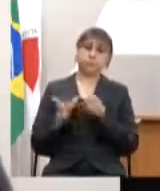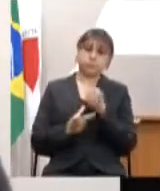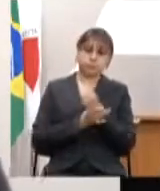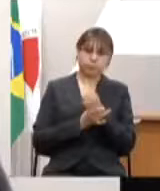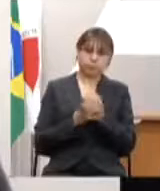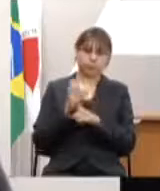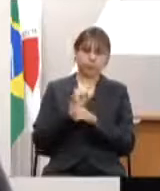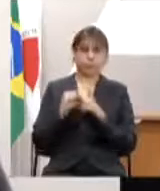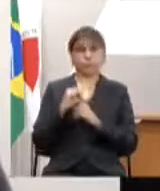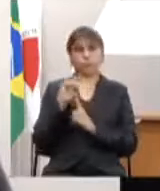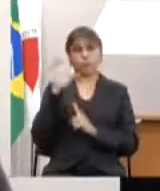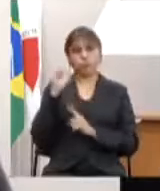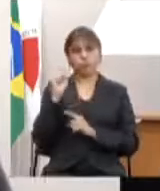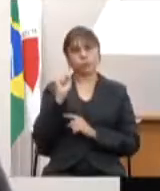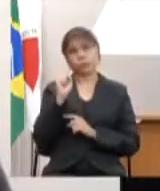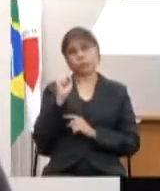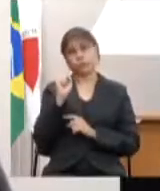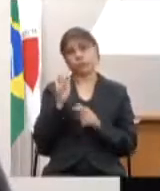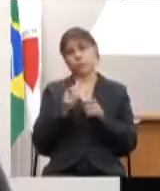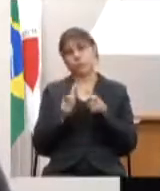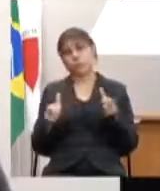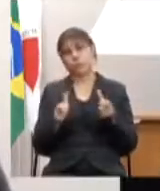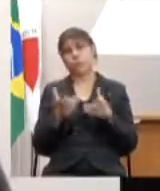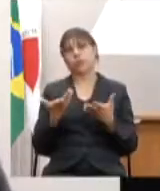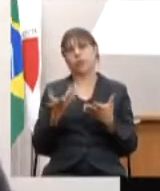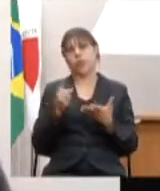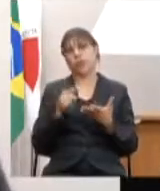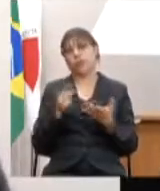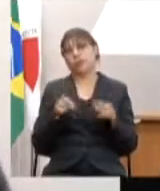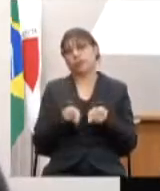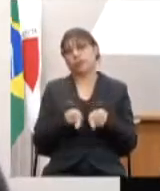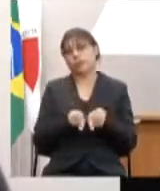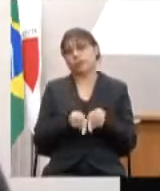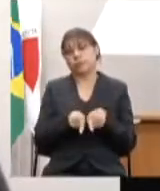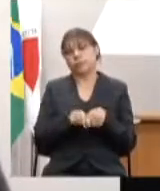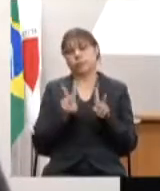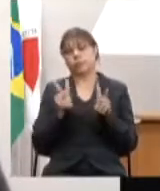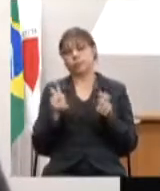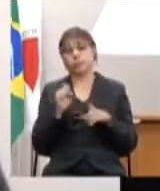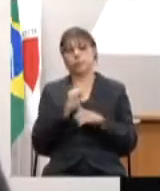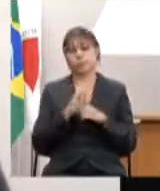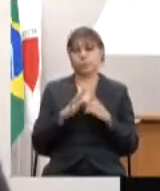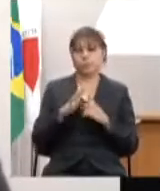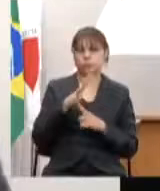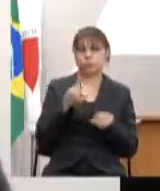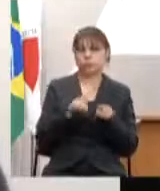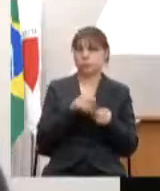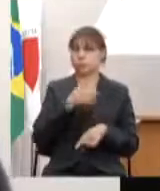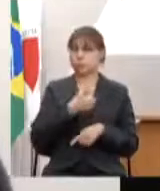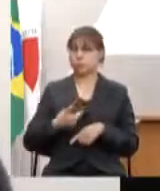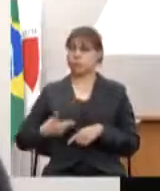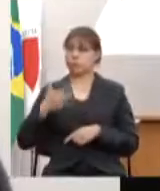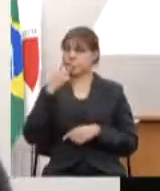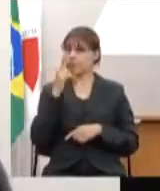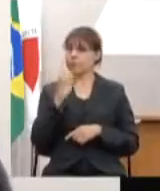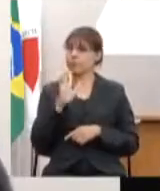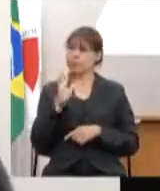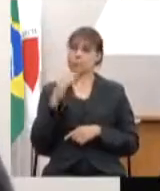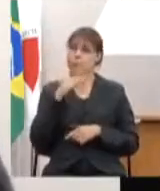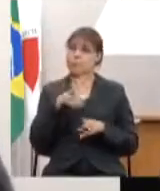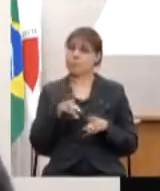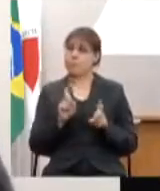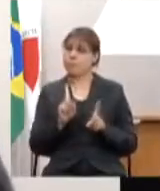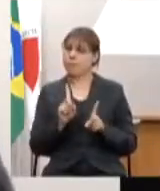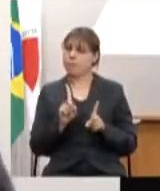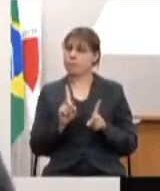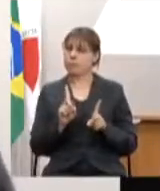acho que em geral aí não é só uma questão de governo a sociedade está menosprezando o impacto social